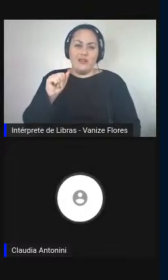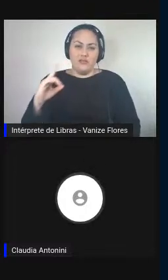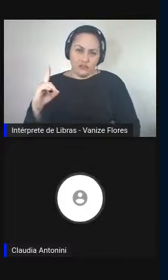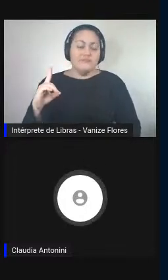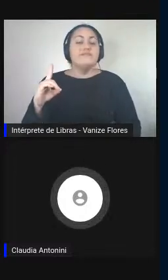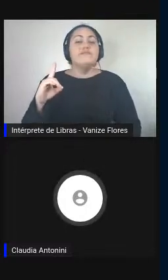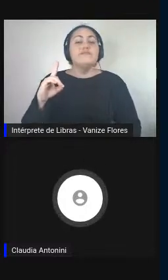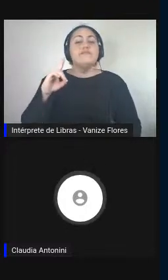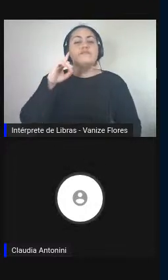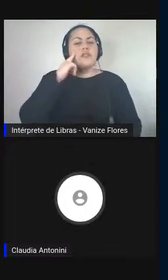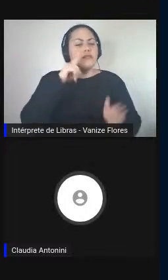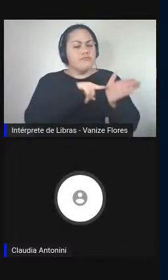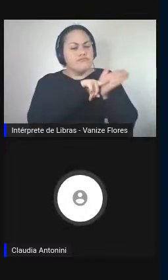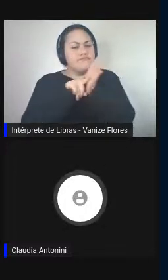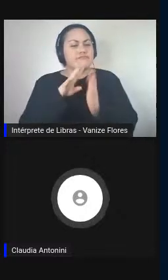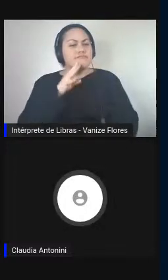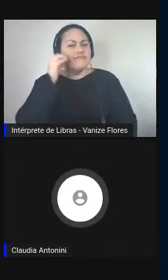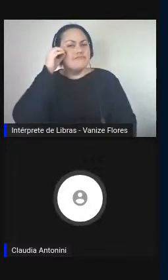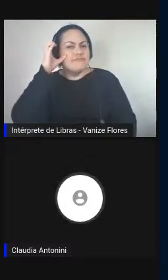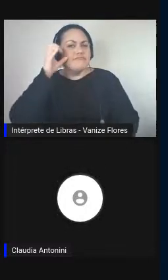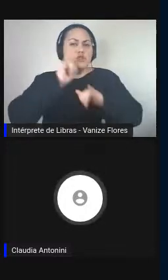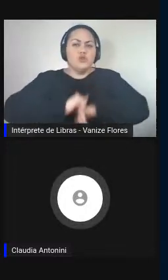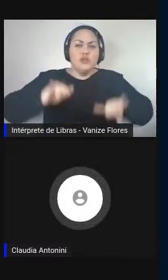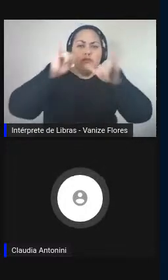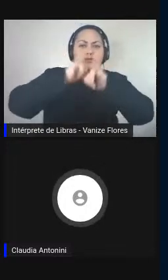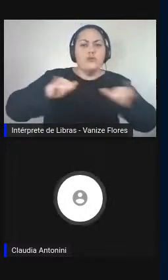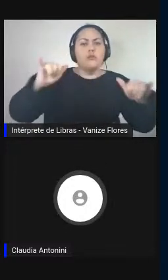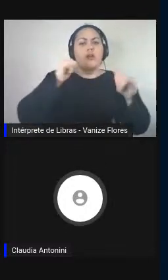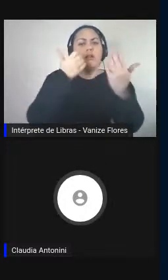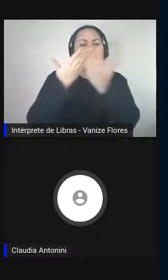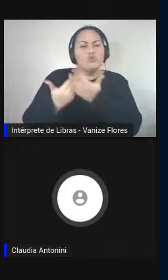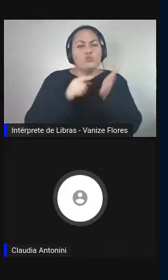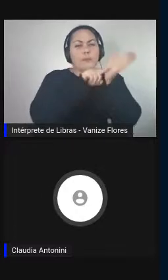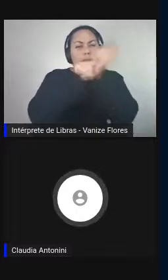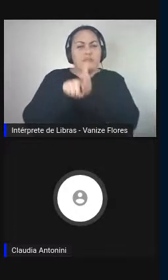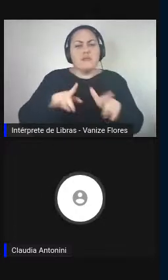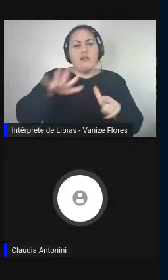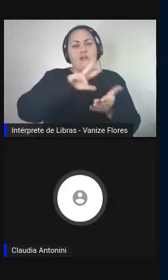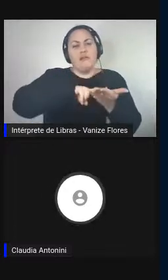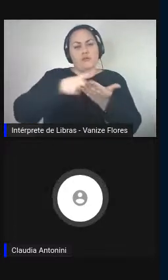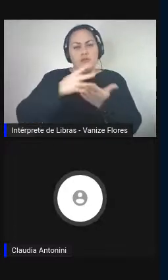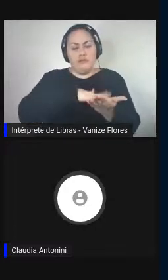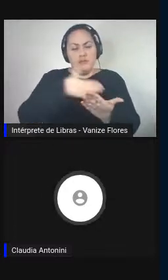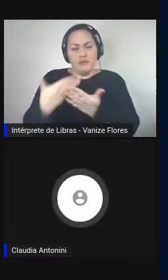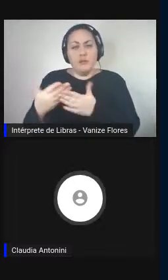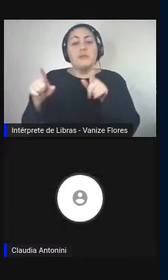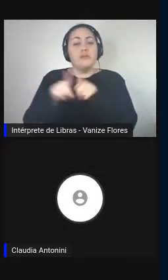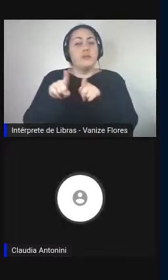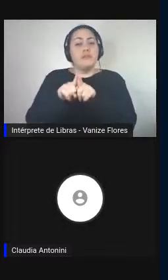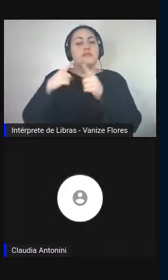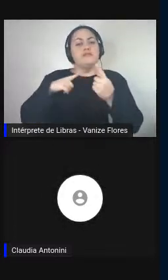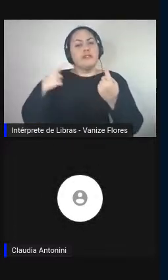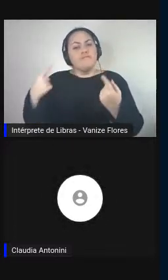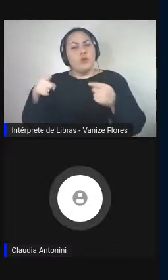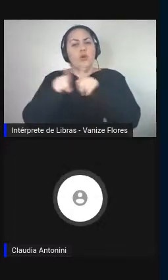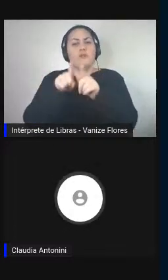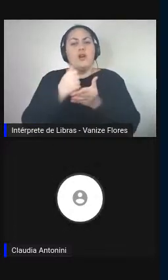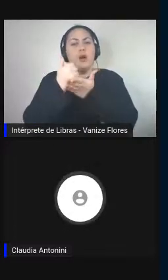no âmbito dos estudos da tradução e da interpretação, além da colaboração com a universidade e associações